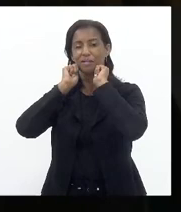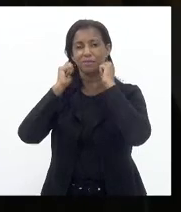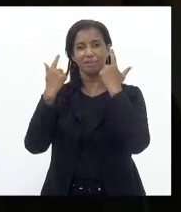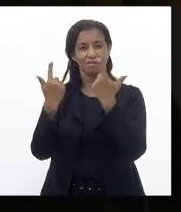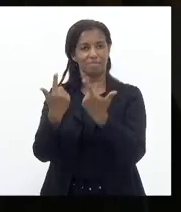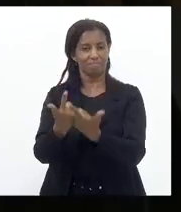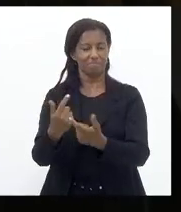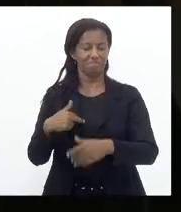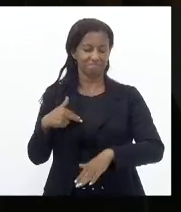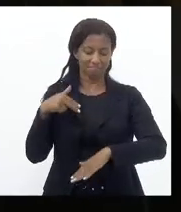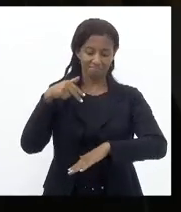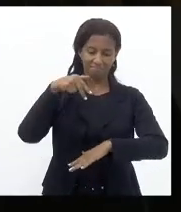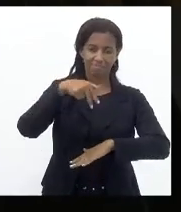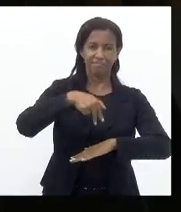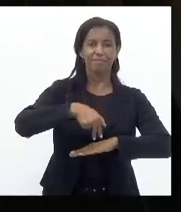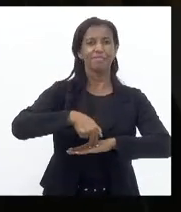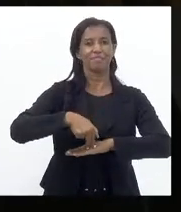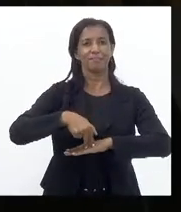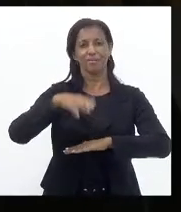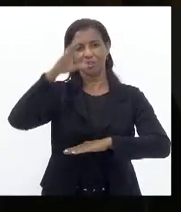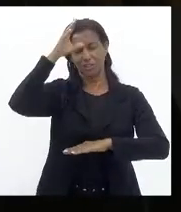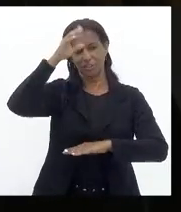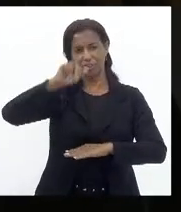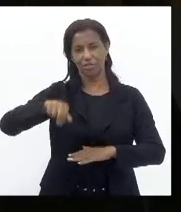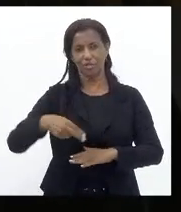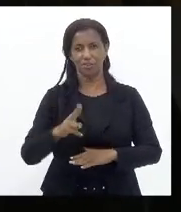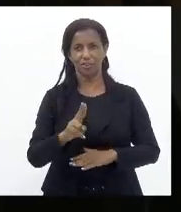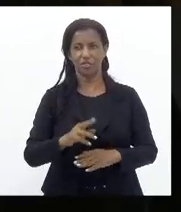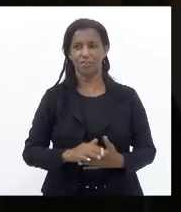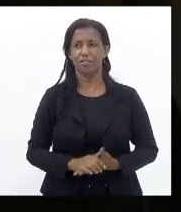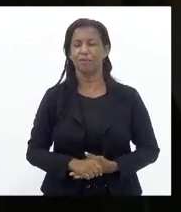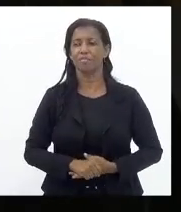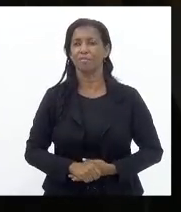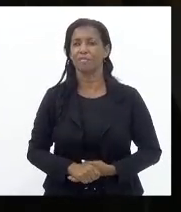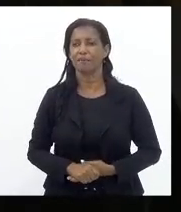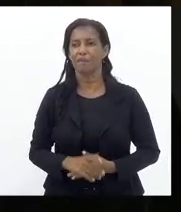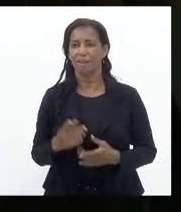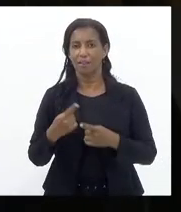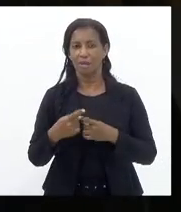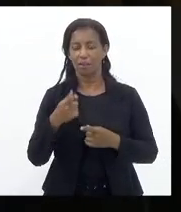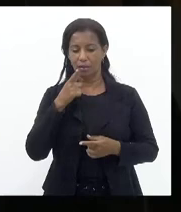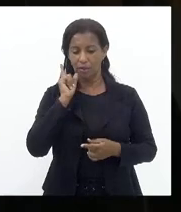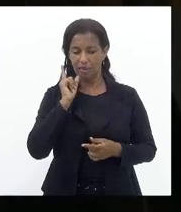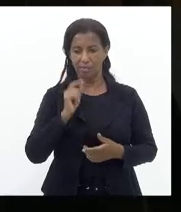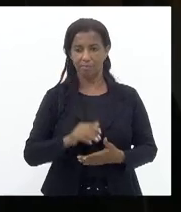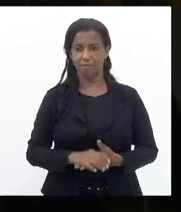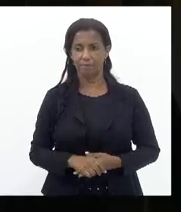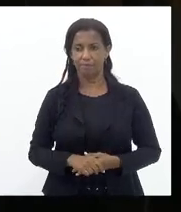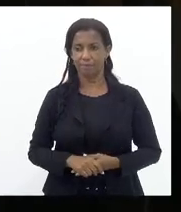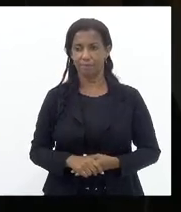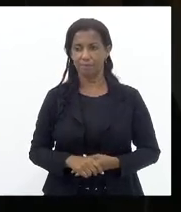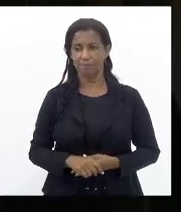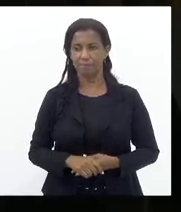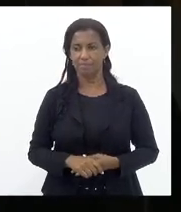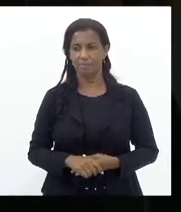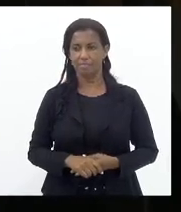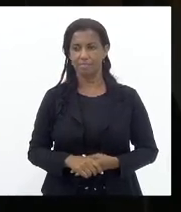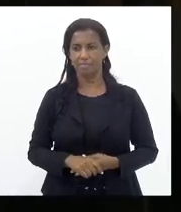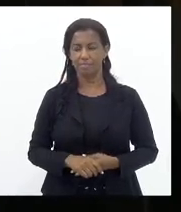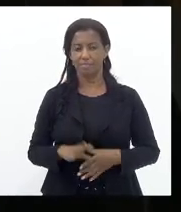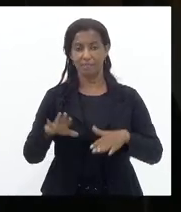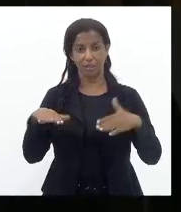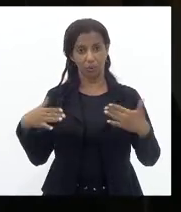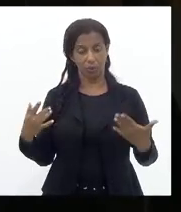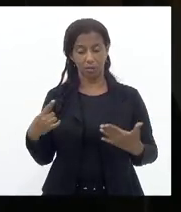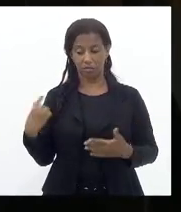Subo aqui a essa tribuna Tia Ju Porque ontem Enquanto nós estávamos